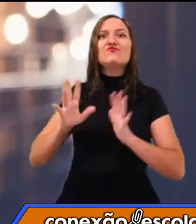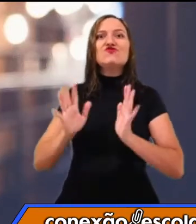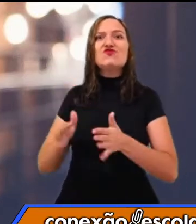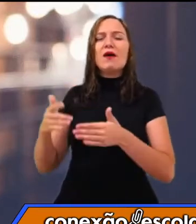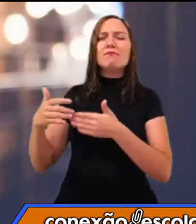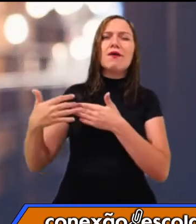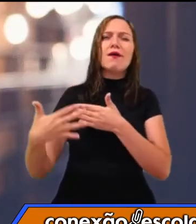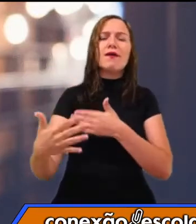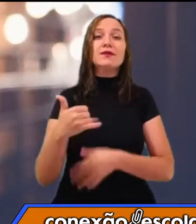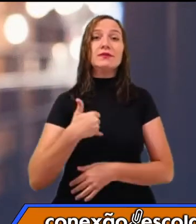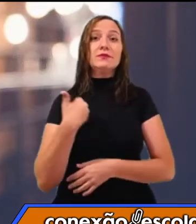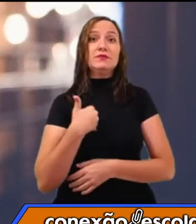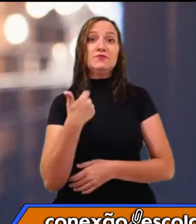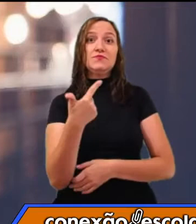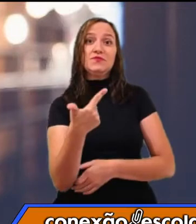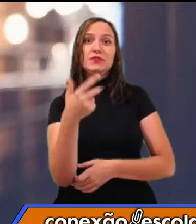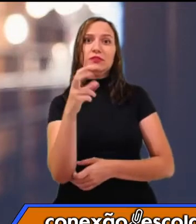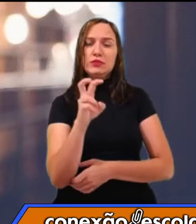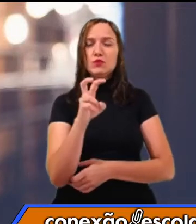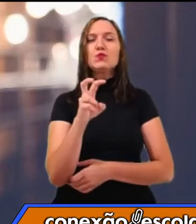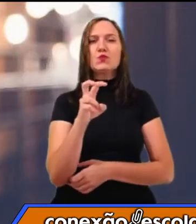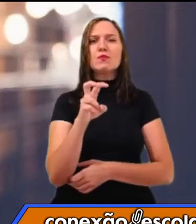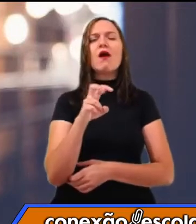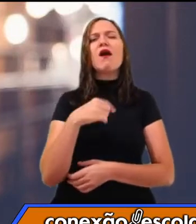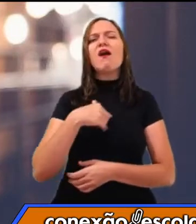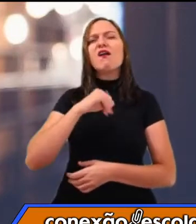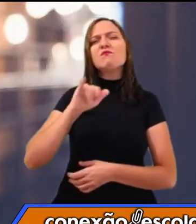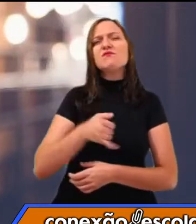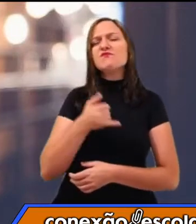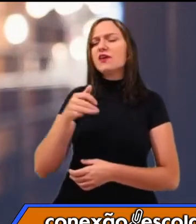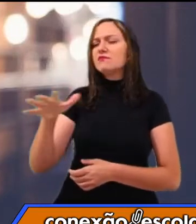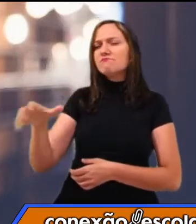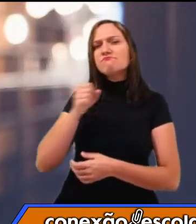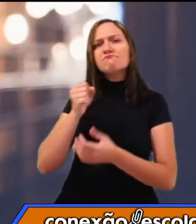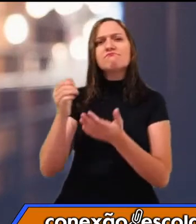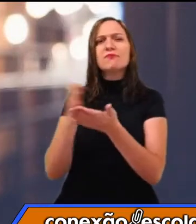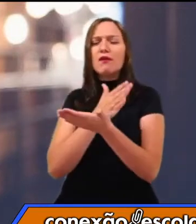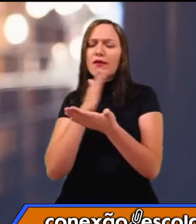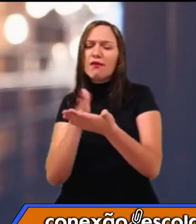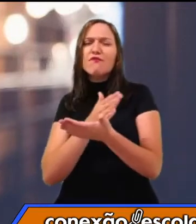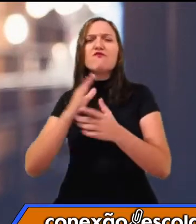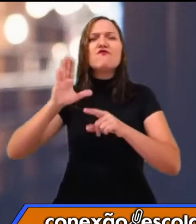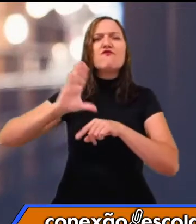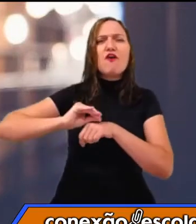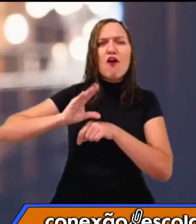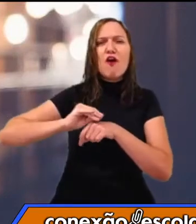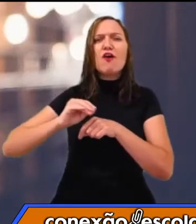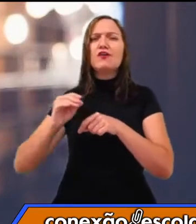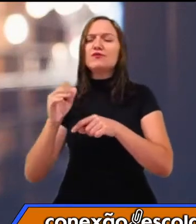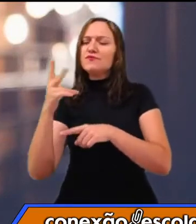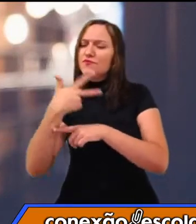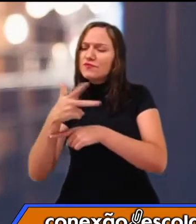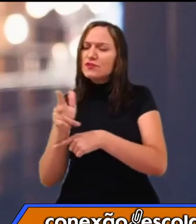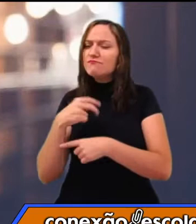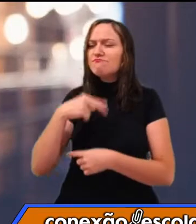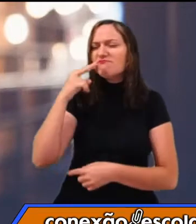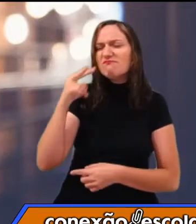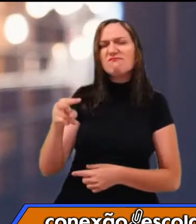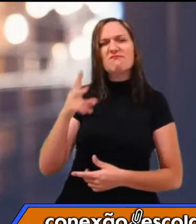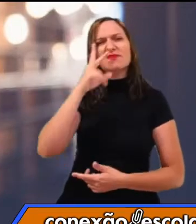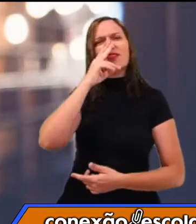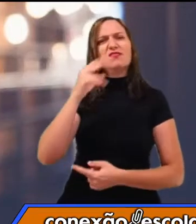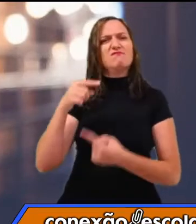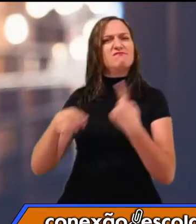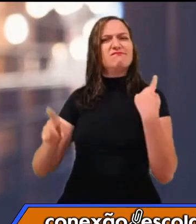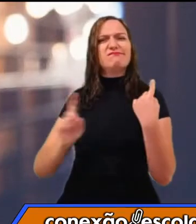anos, e aí ela pega esses álbuns e esses vídeos e olha, e pode, de repente, achar aquilo tudo de mau gosto,